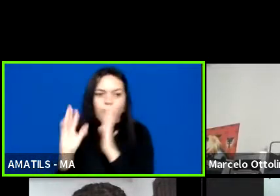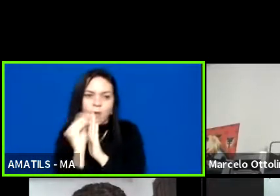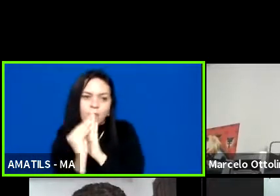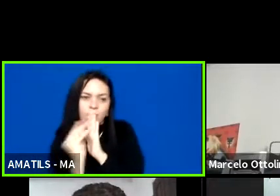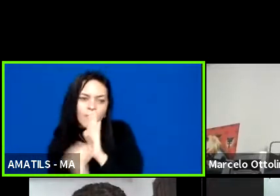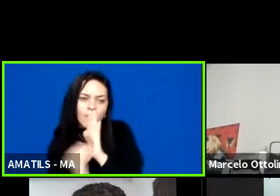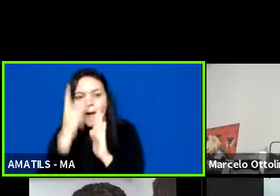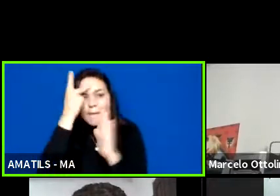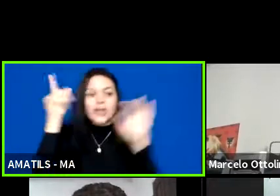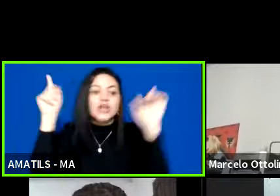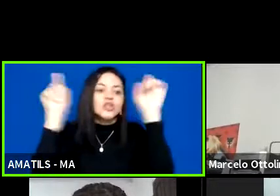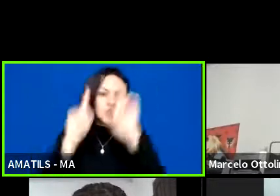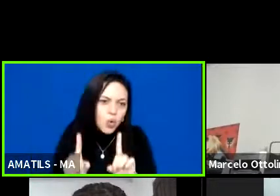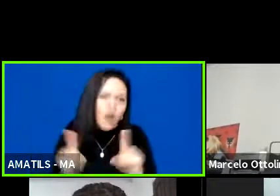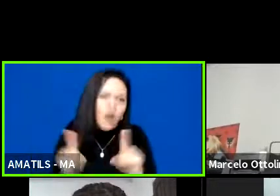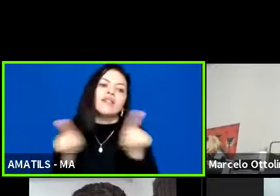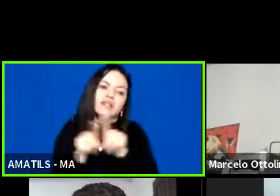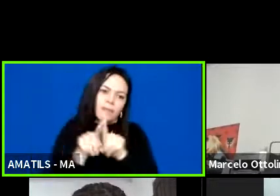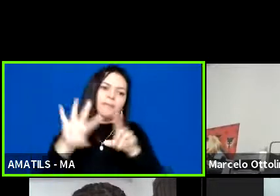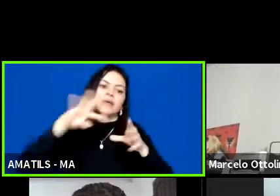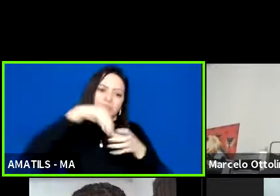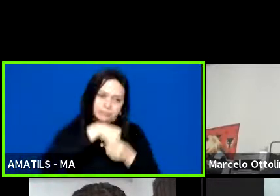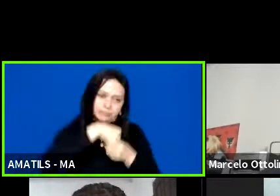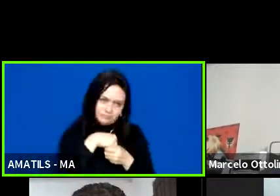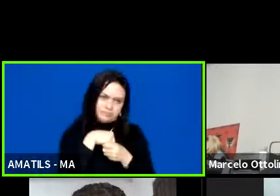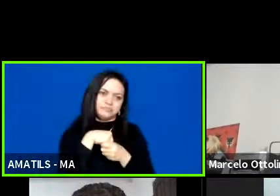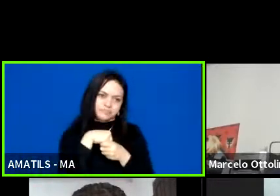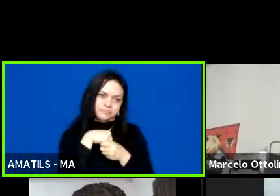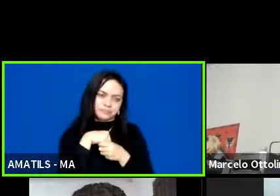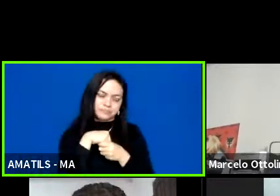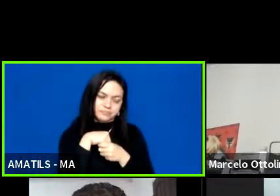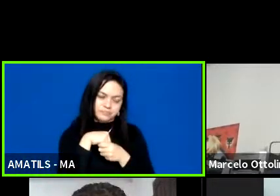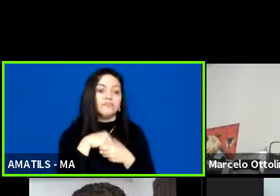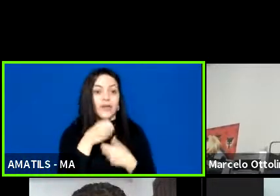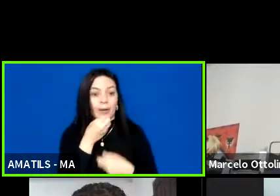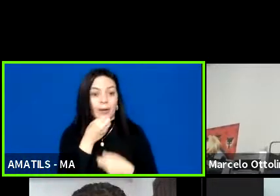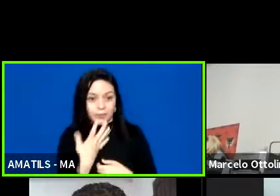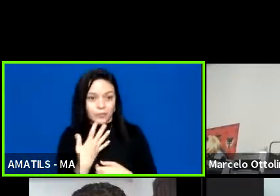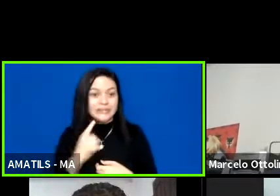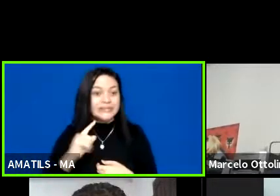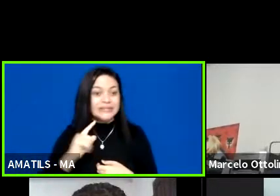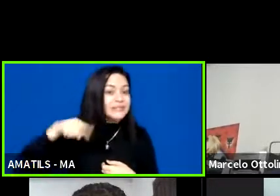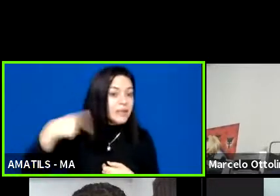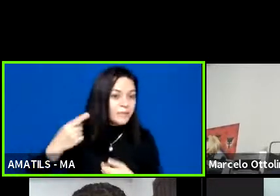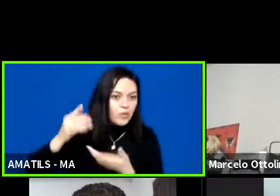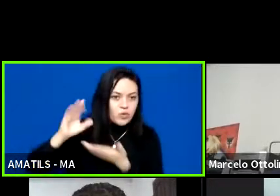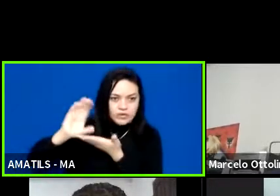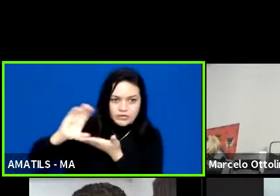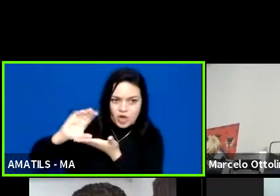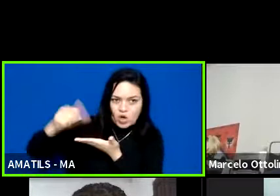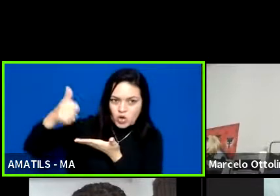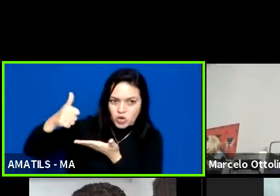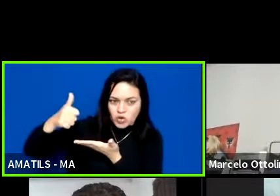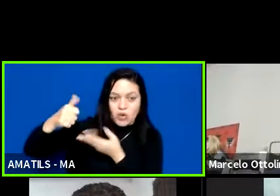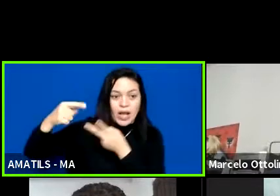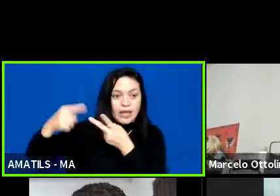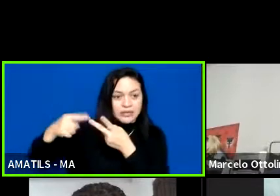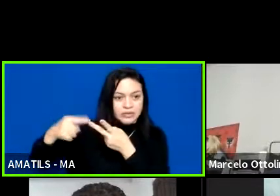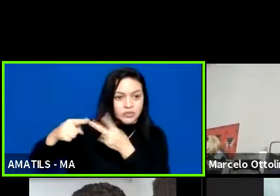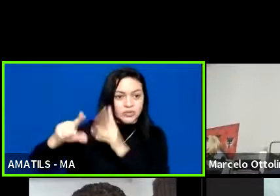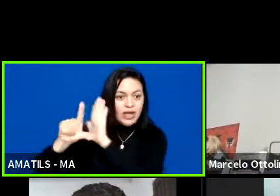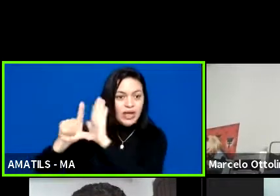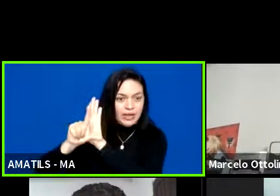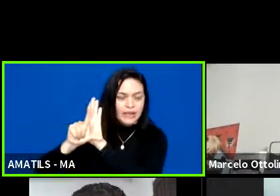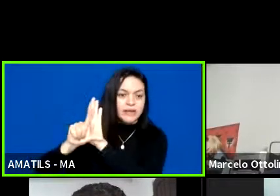deficiência também se enquadra aí. Bom, depois da Constituição nós temos como lei máxima a lei Pelé, a lei 9.615